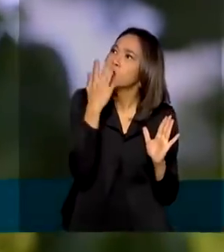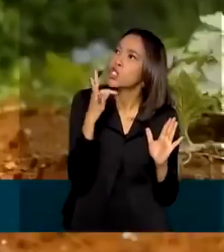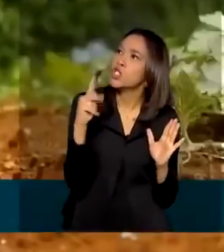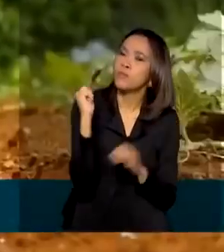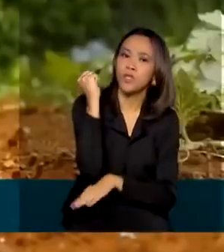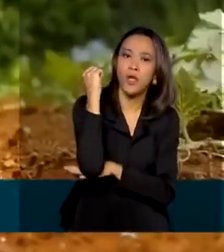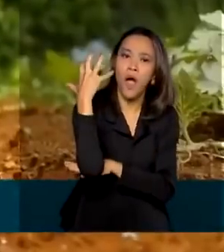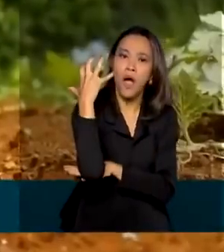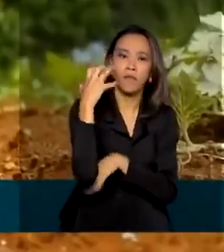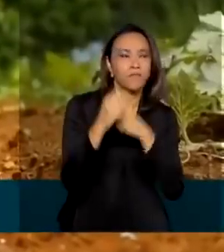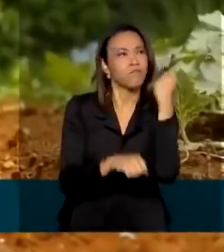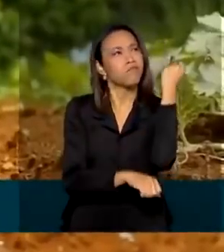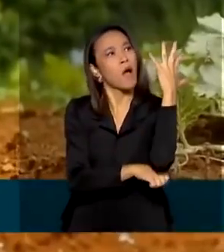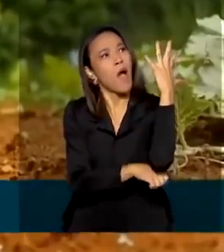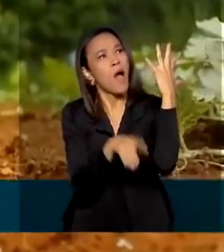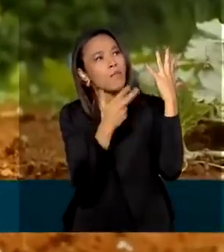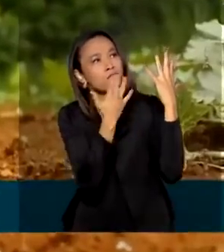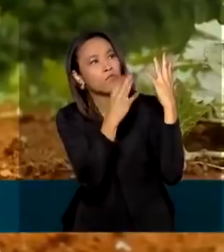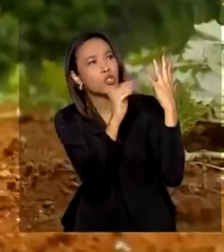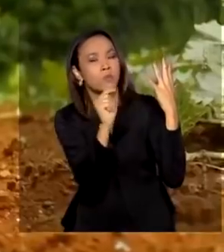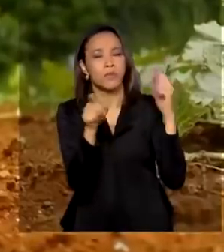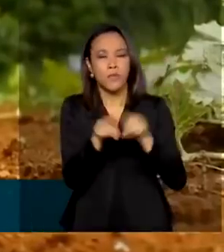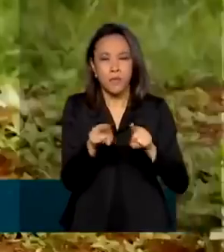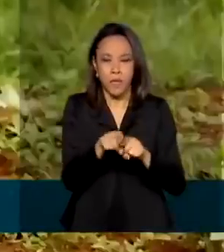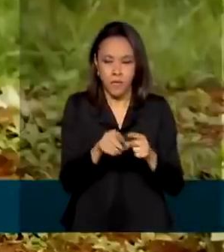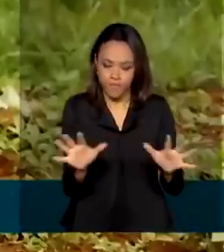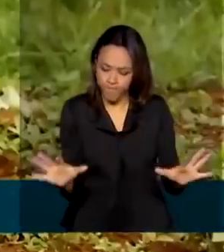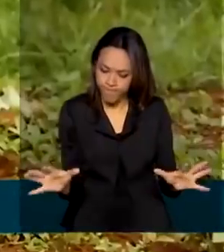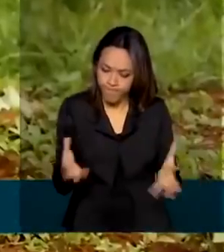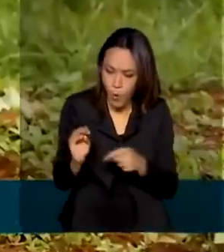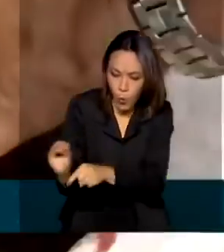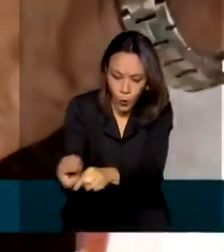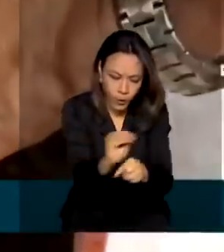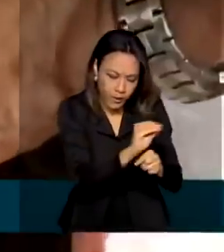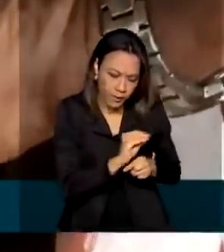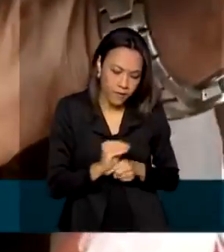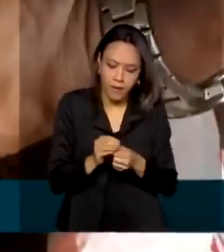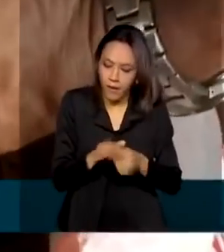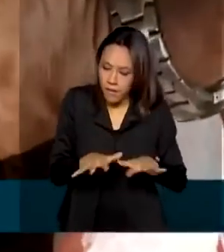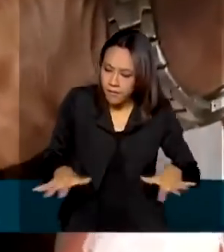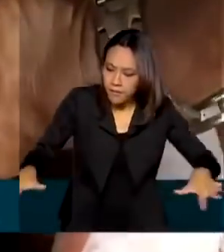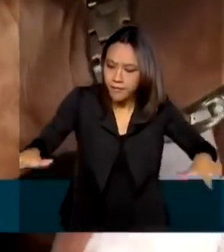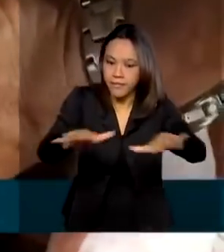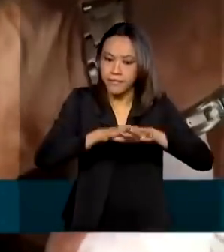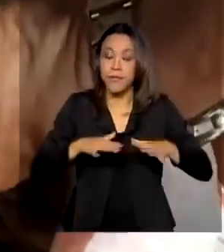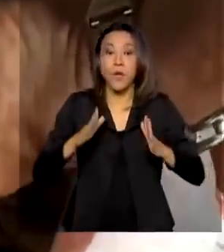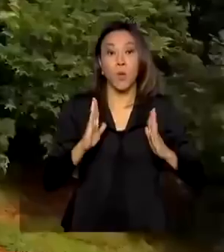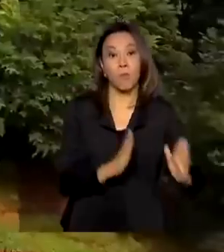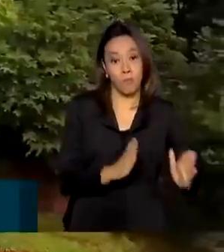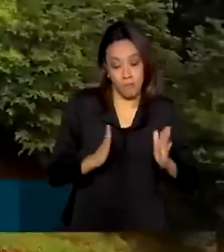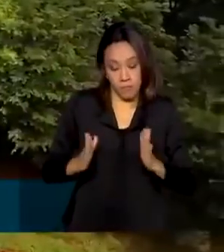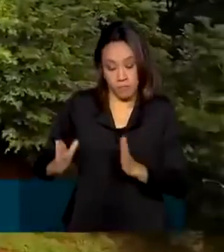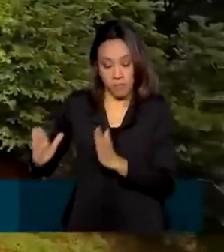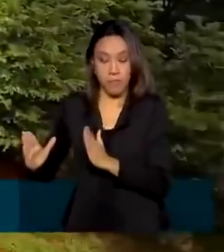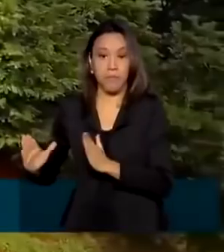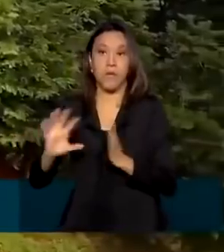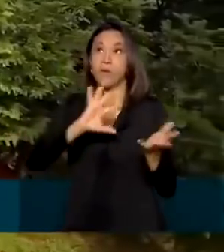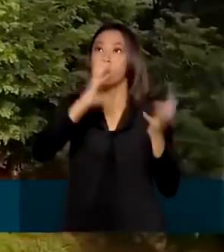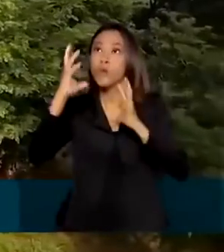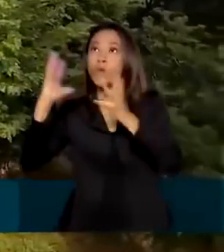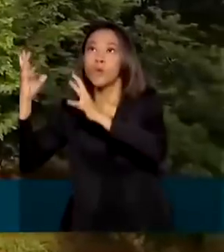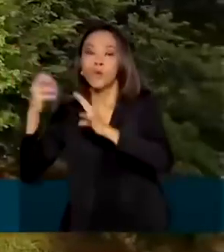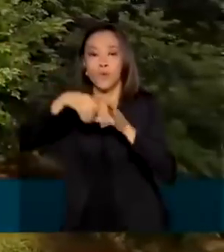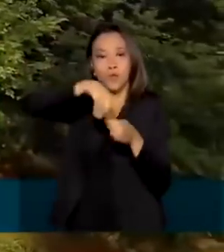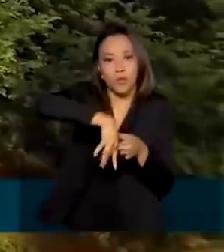recomendadas para recuperar áreas degradadas, saber o calendário ideal de plantação das sementes e regularizar